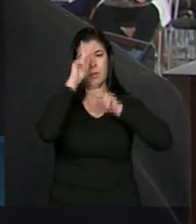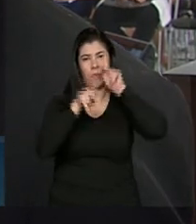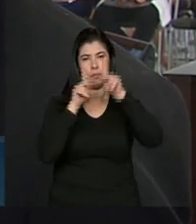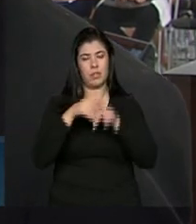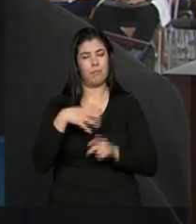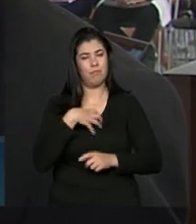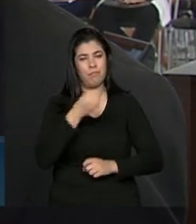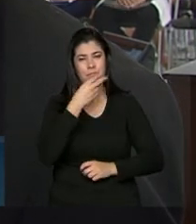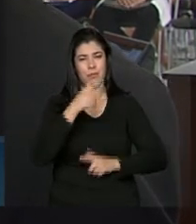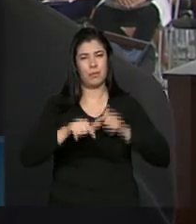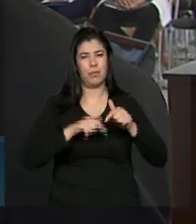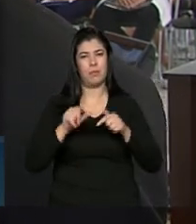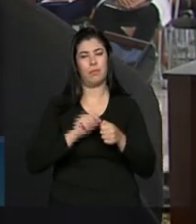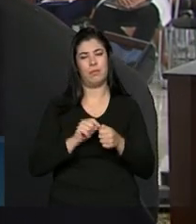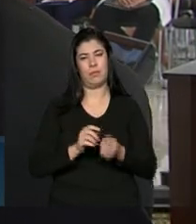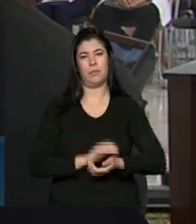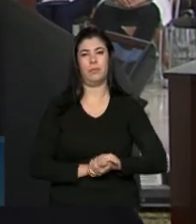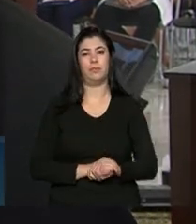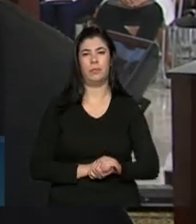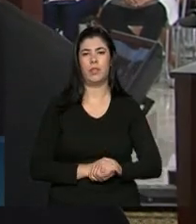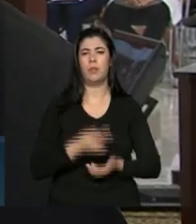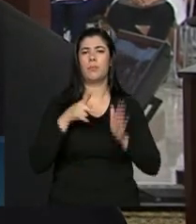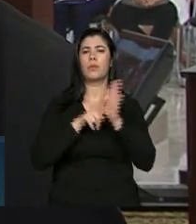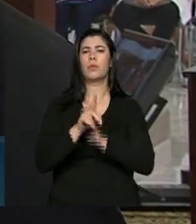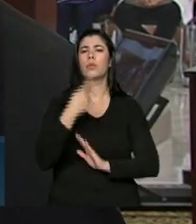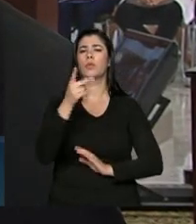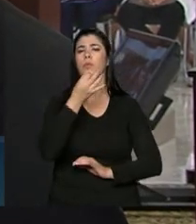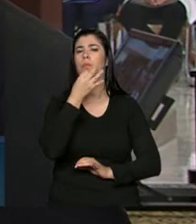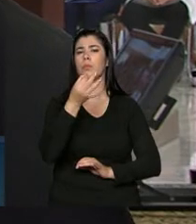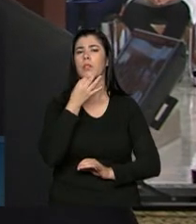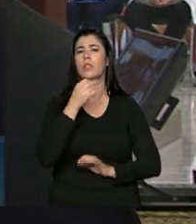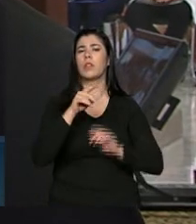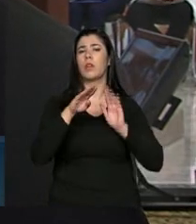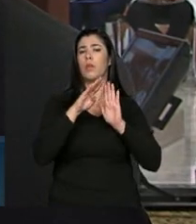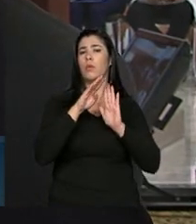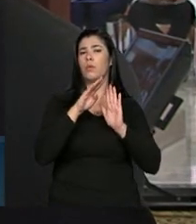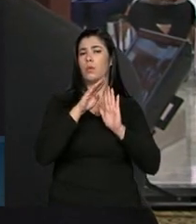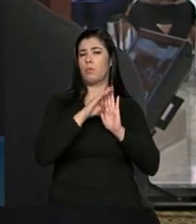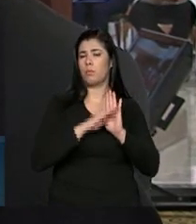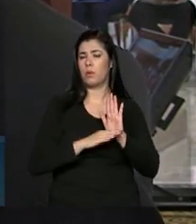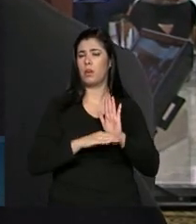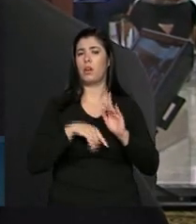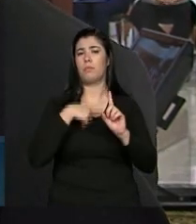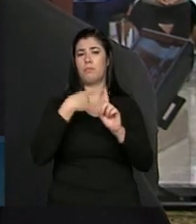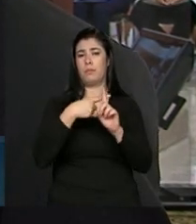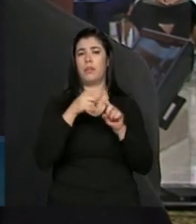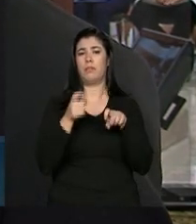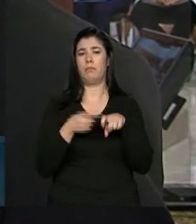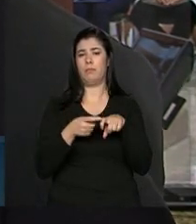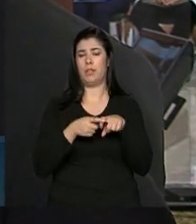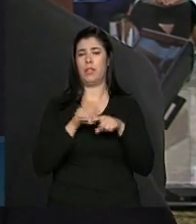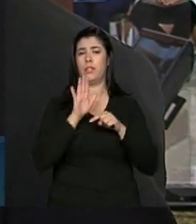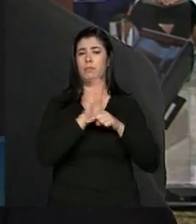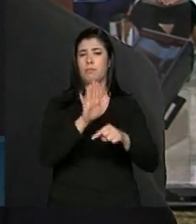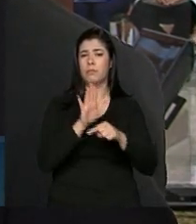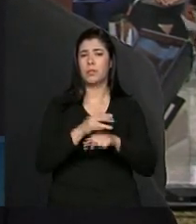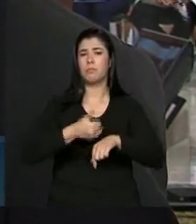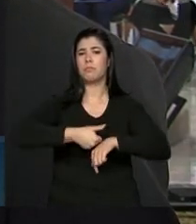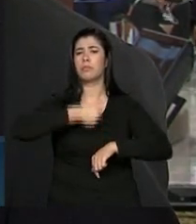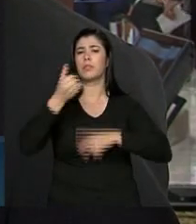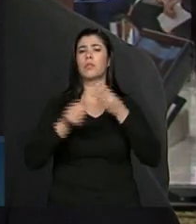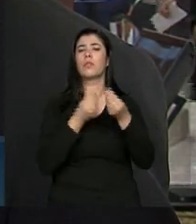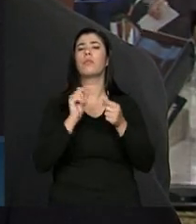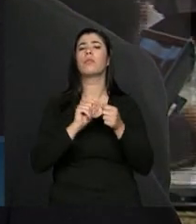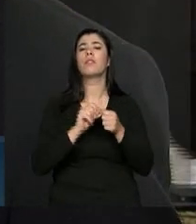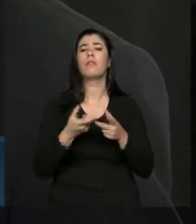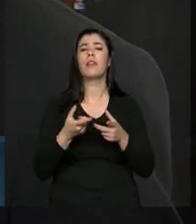está bastante satisfeita com o nosso trabalho. E qual a sua opinião sobre esse programa que veio justamente para tentar melhorar